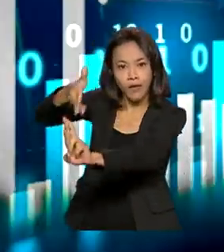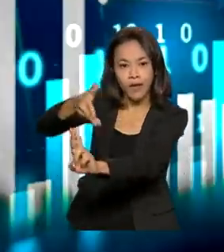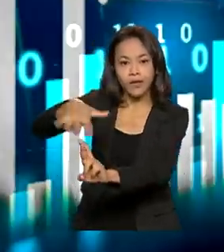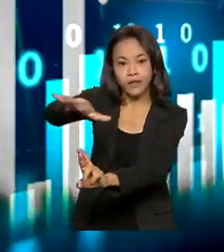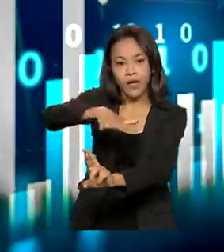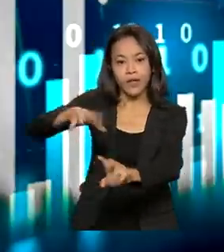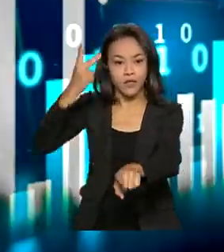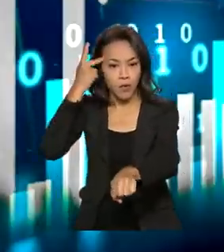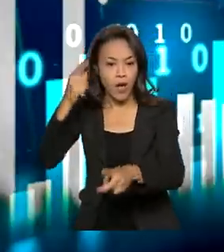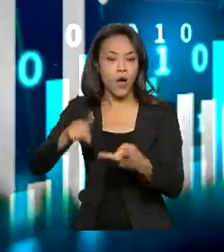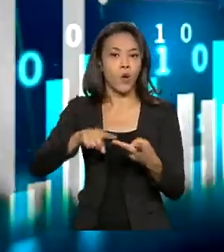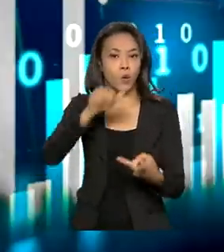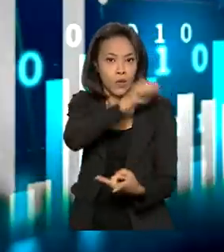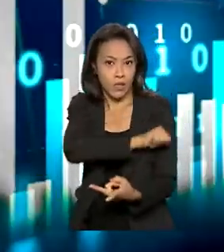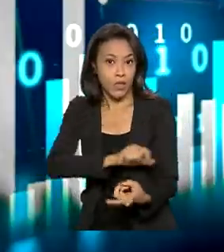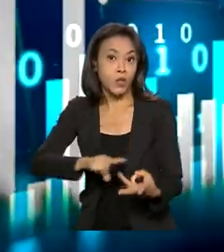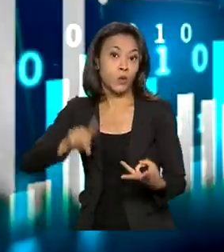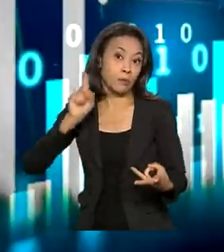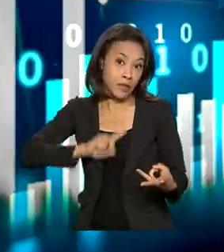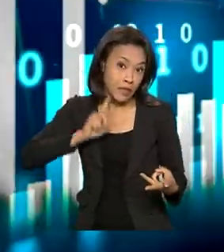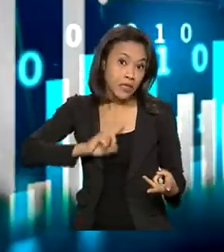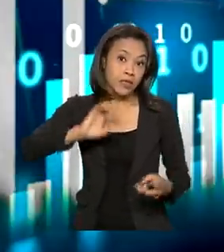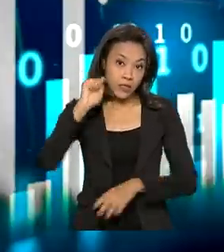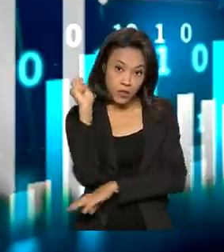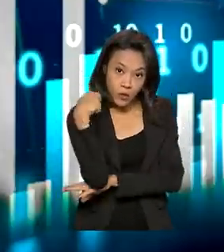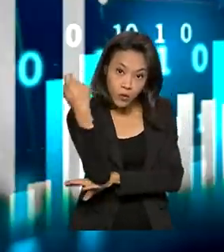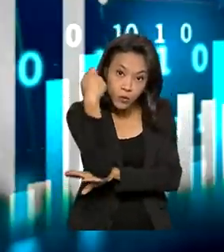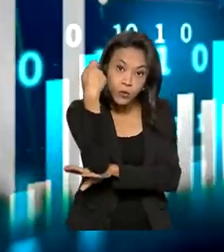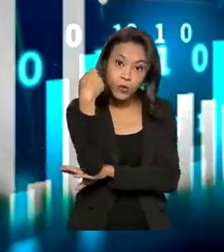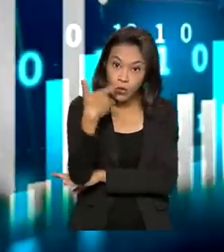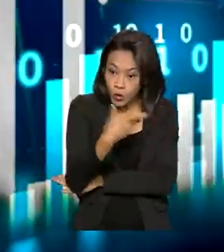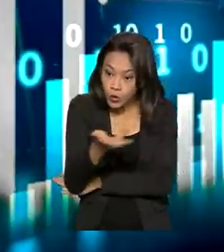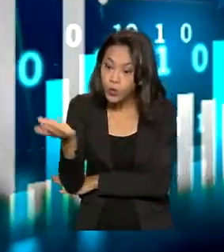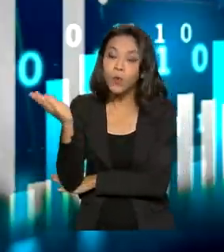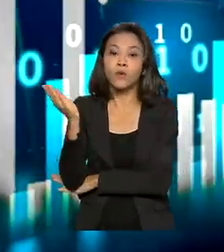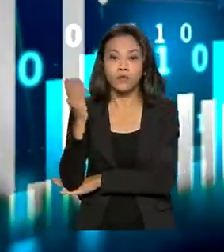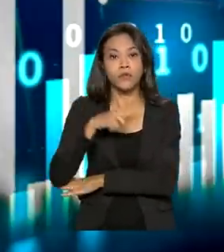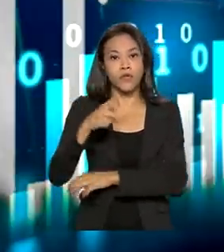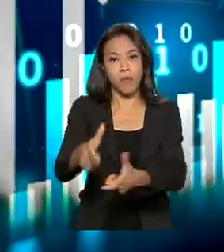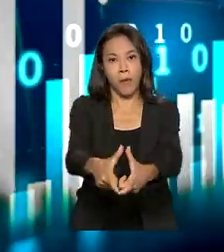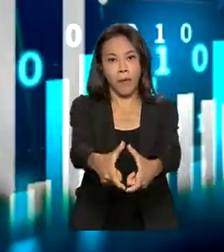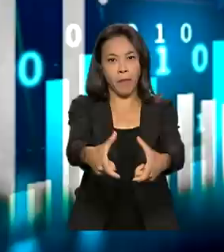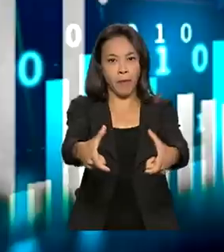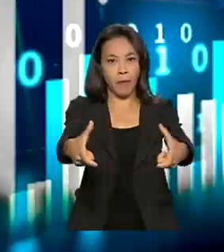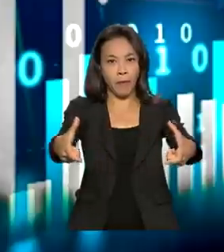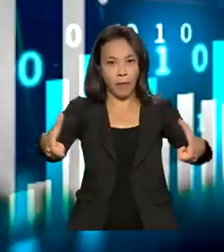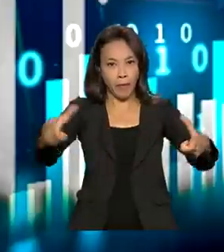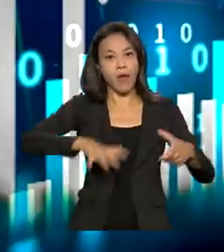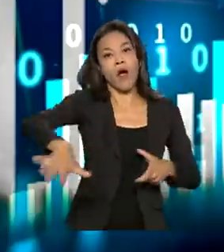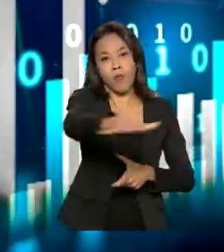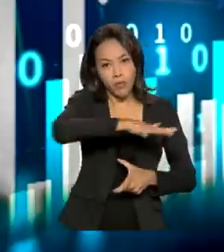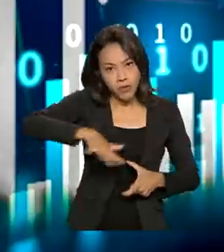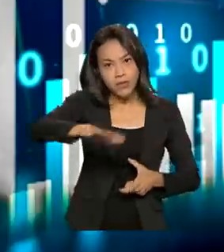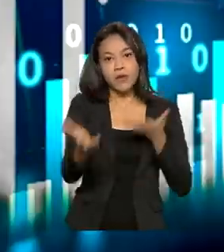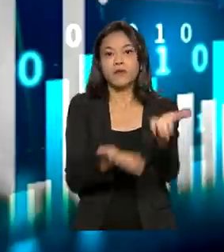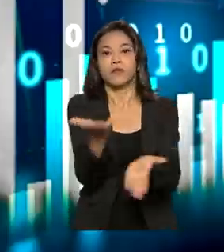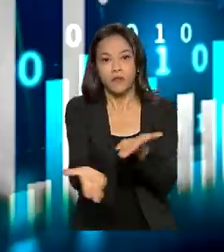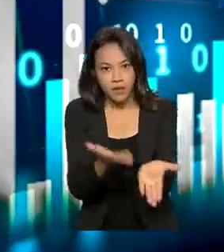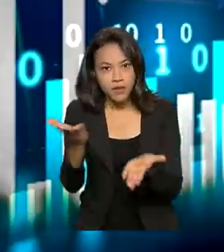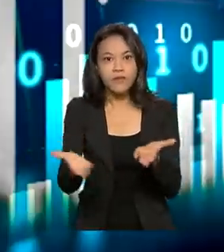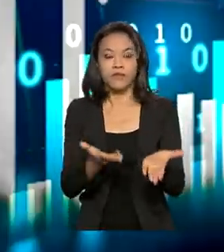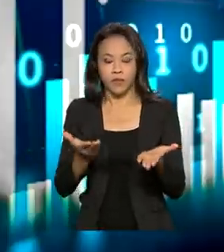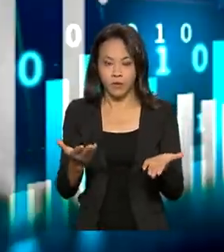o caso de São Paulo, Rio de Janeiro, Minas e Rio Grande do Sul, mas todas elas tiveram um crescimento do setor de serviços bastante